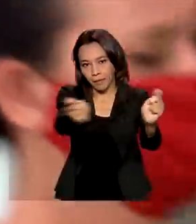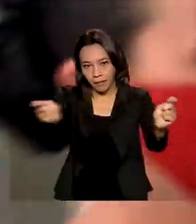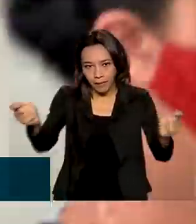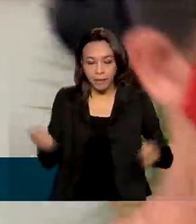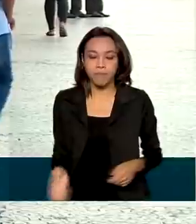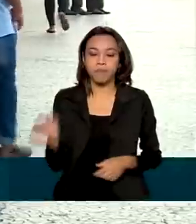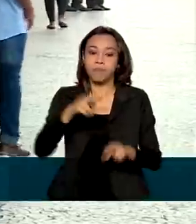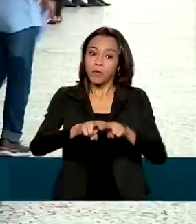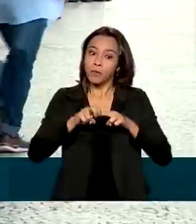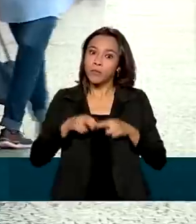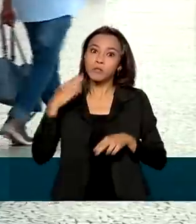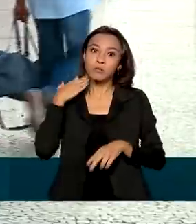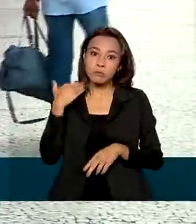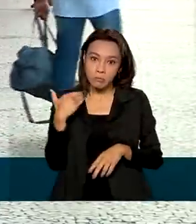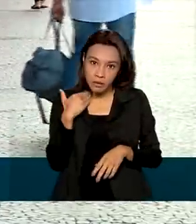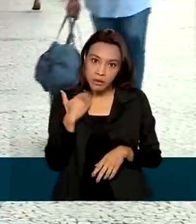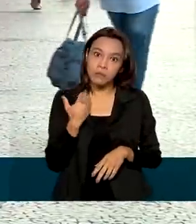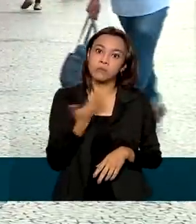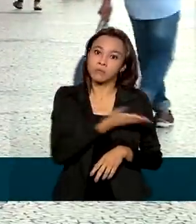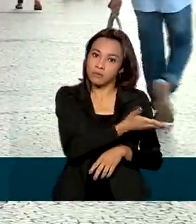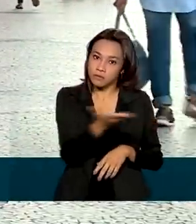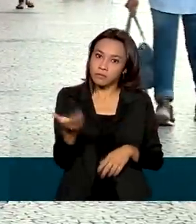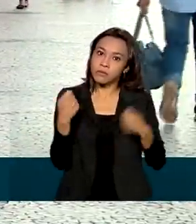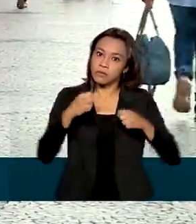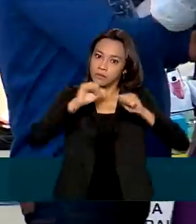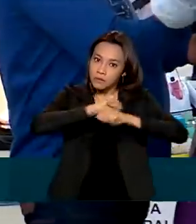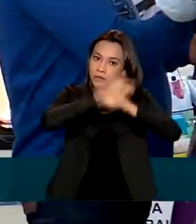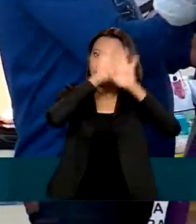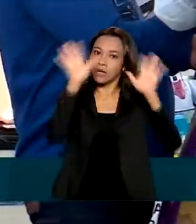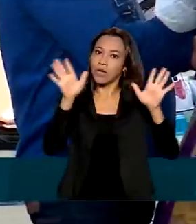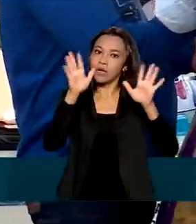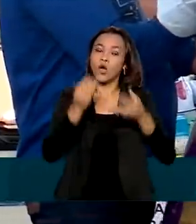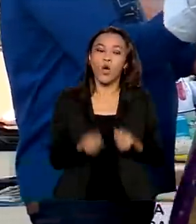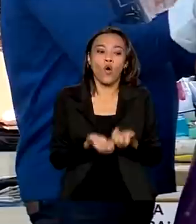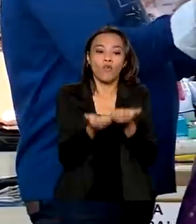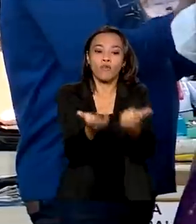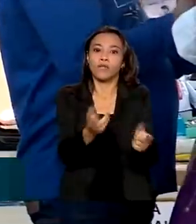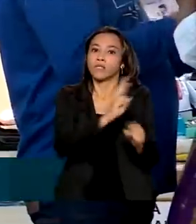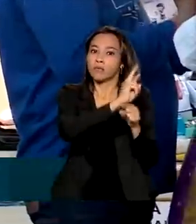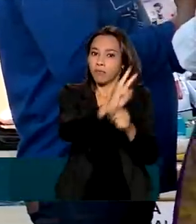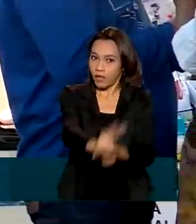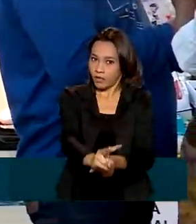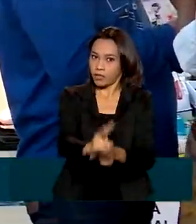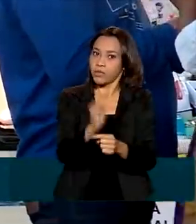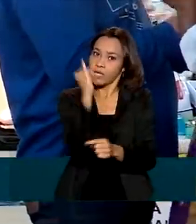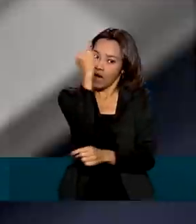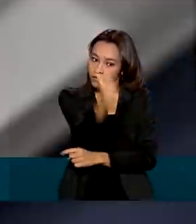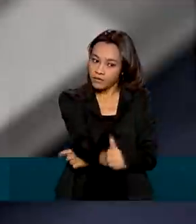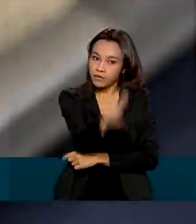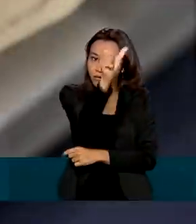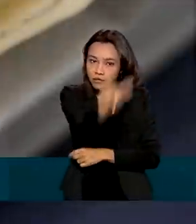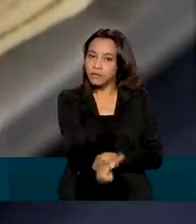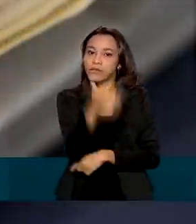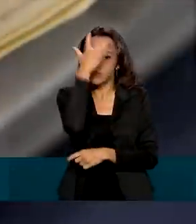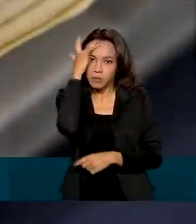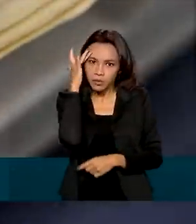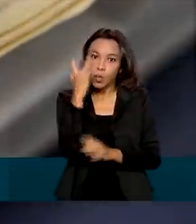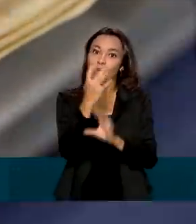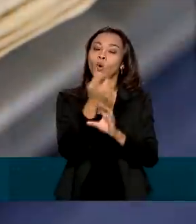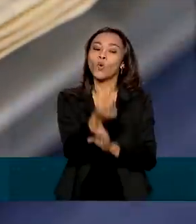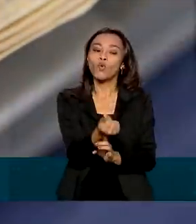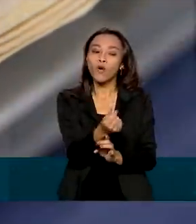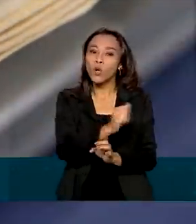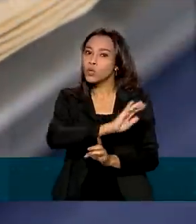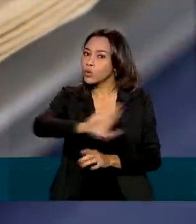financiadoras devem ser mais transparentes na hora de oferecer empréstimos e são obrigados a informar ao consumidor o custo total